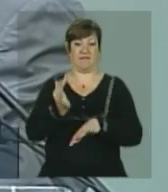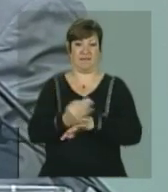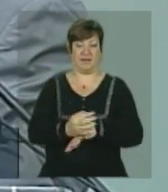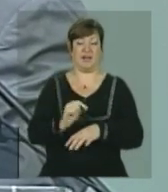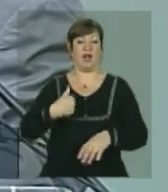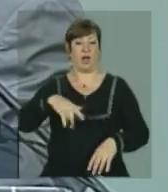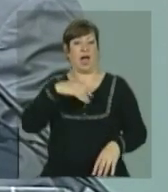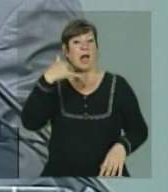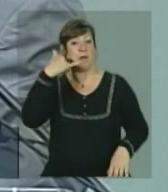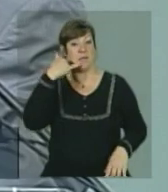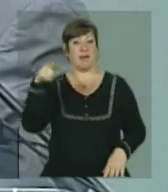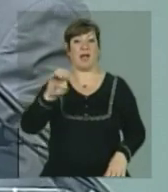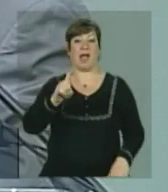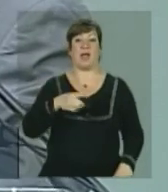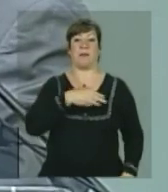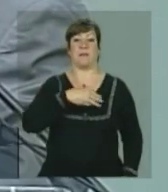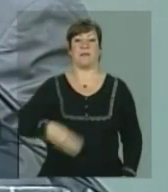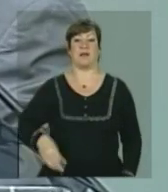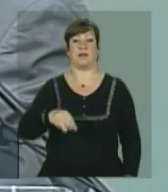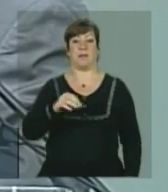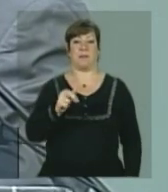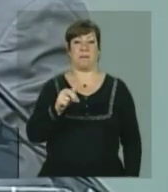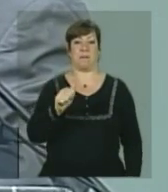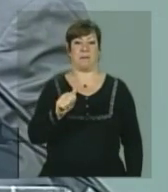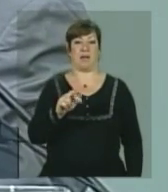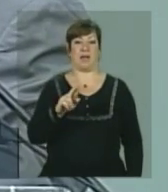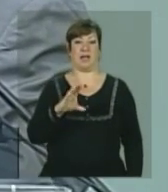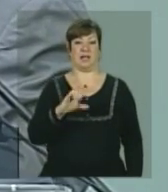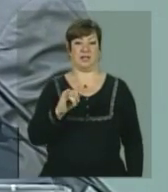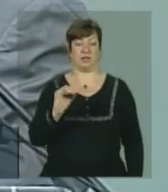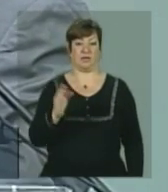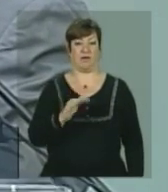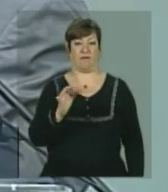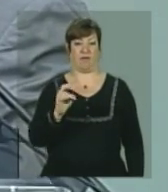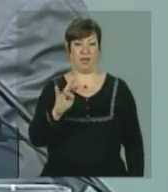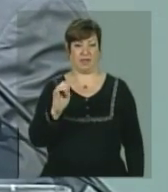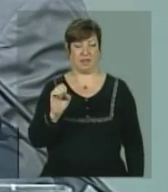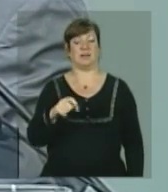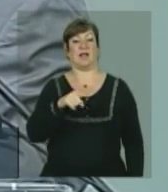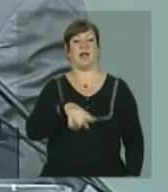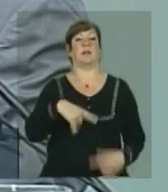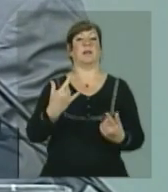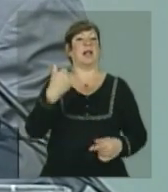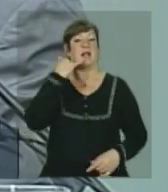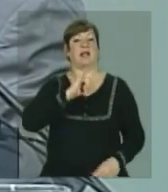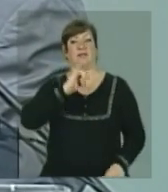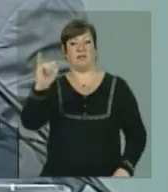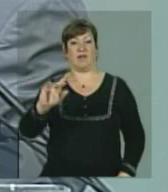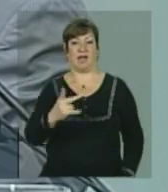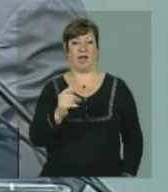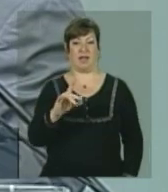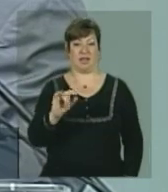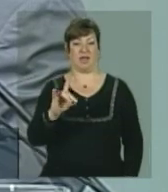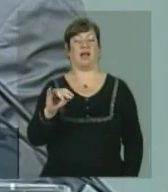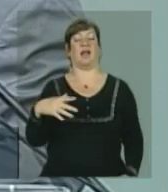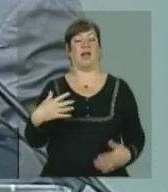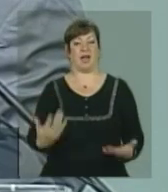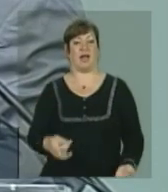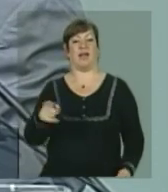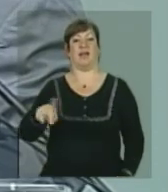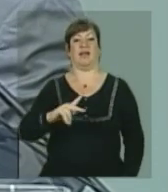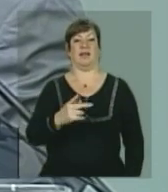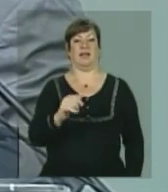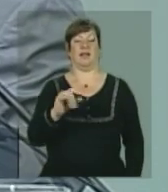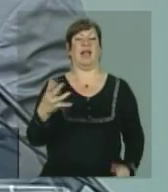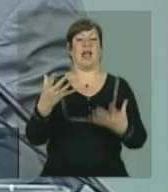ex-ministro Márcio Foxte. E, naquele mesmo momento, o ex-ministro Márcio Foxte ligou para o ministro Fernando Haddad e, ali, o ministro Fernando